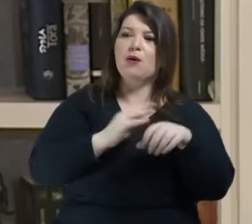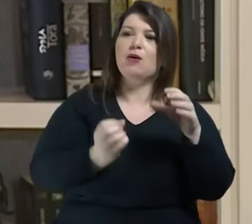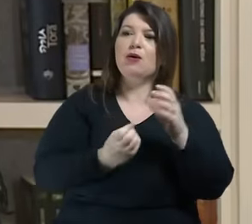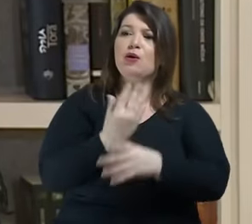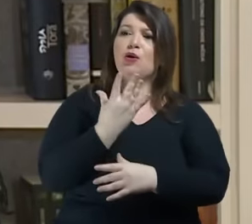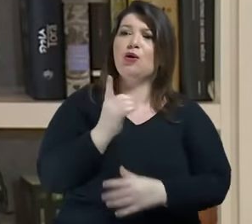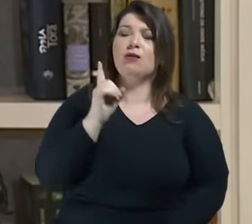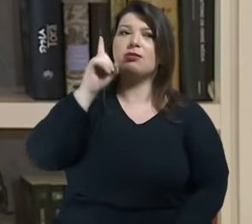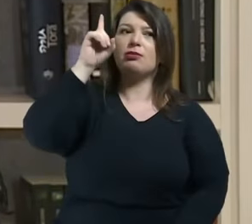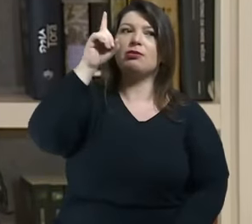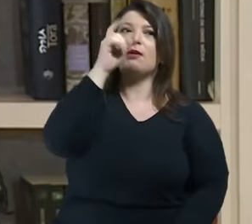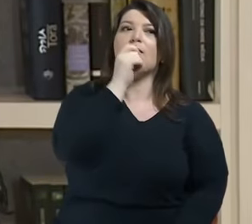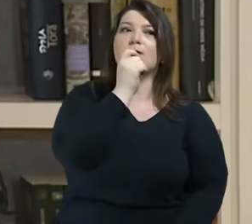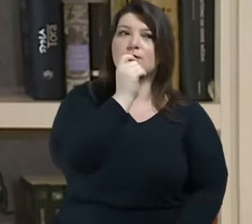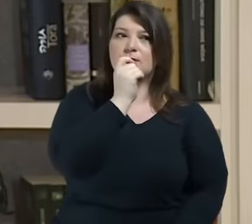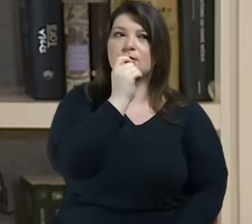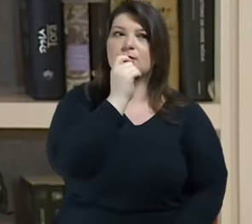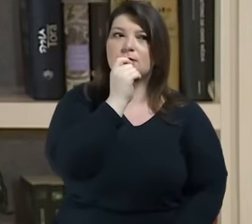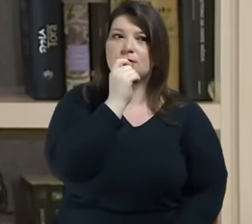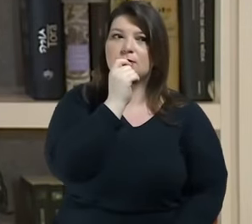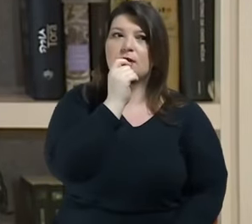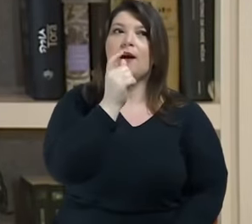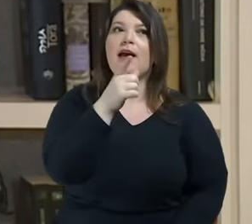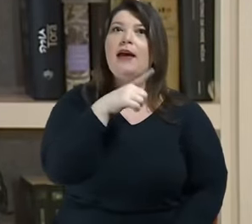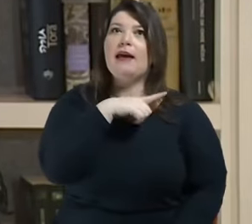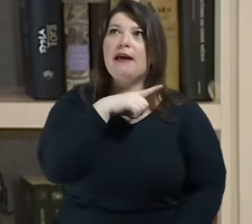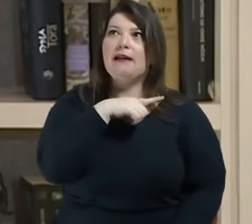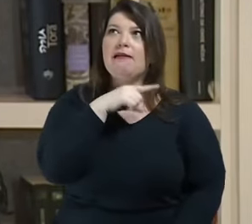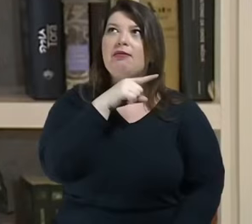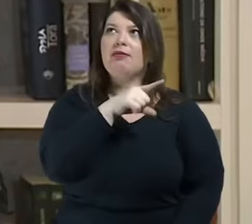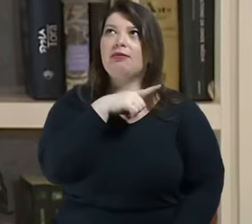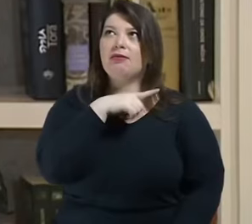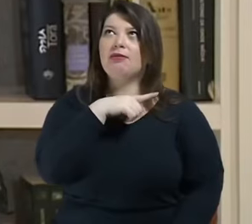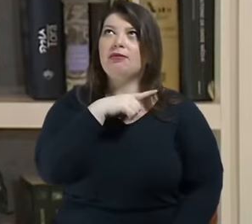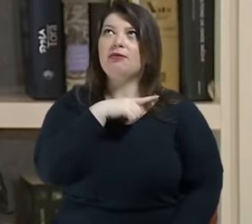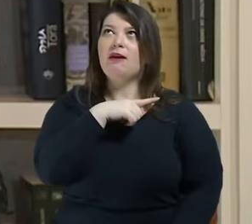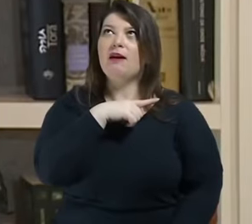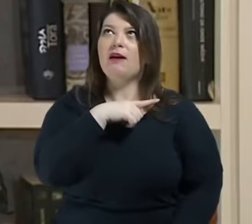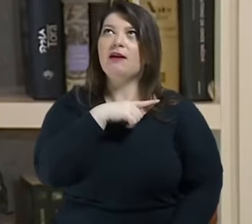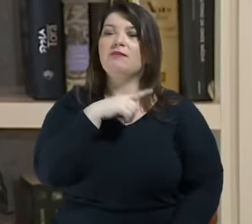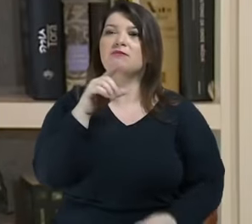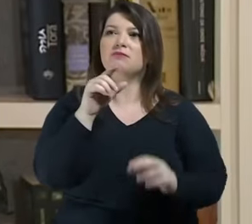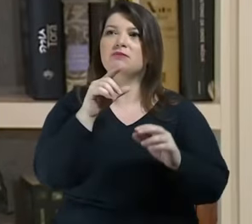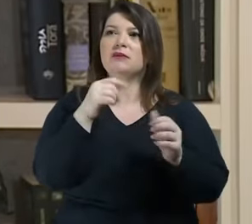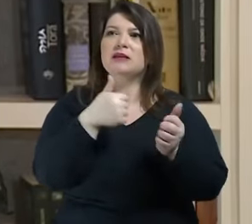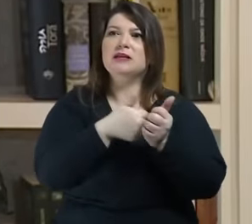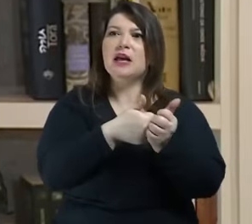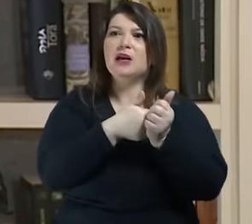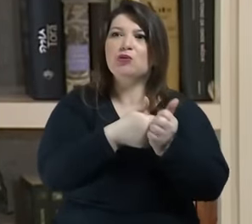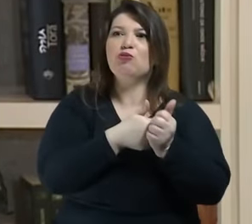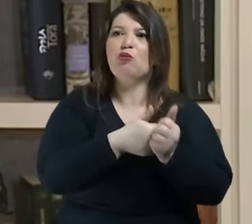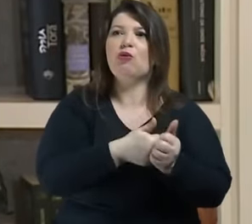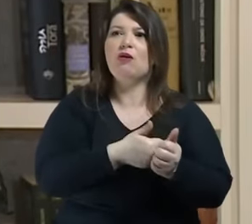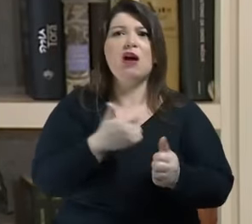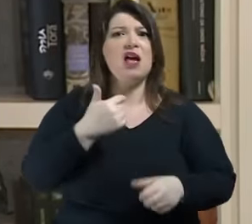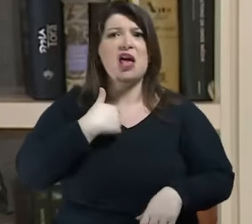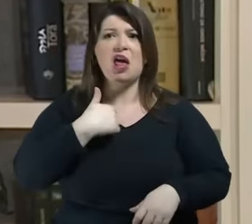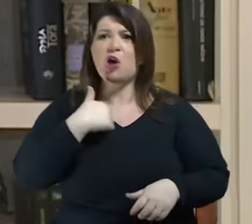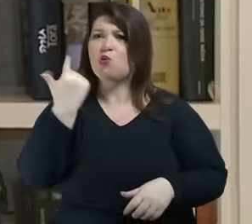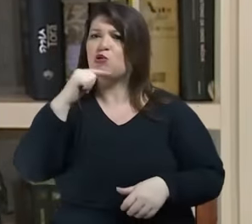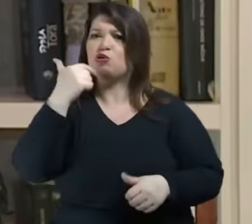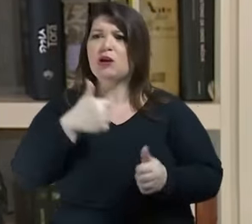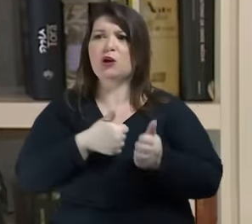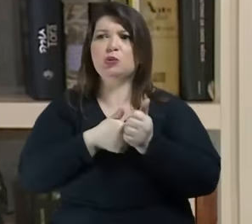constata eu não tenho nenhum seguidor eu estou absolutamente sozinho é impossível ler um romance de